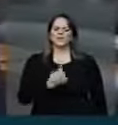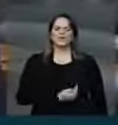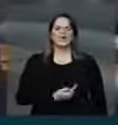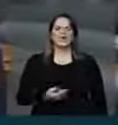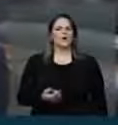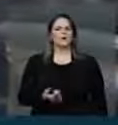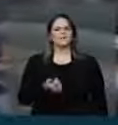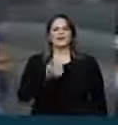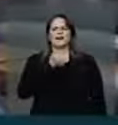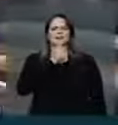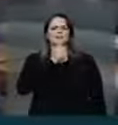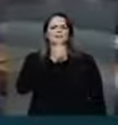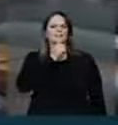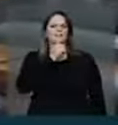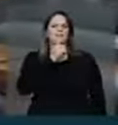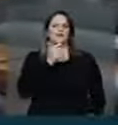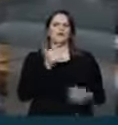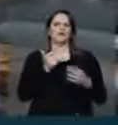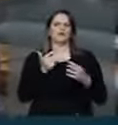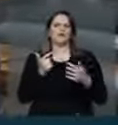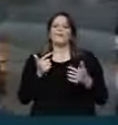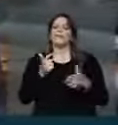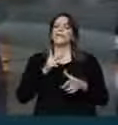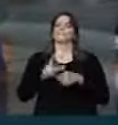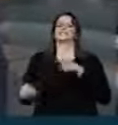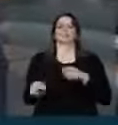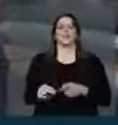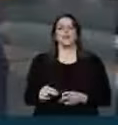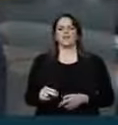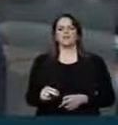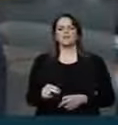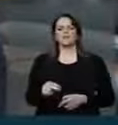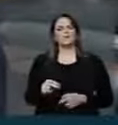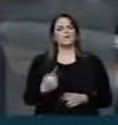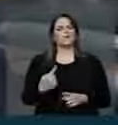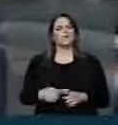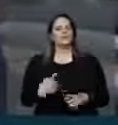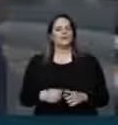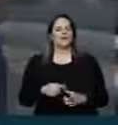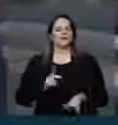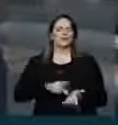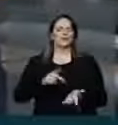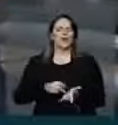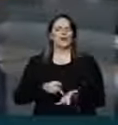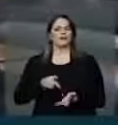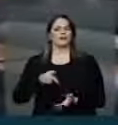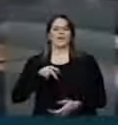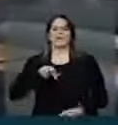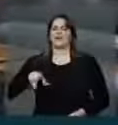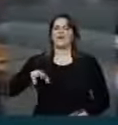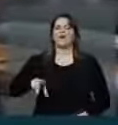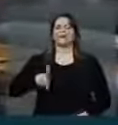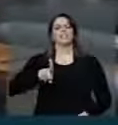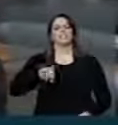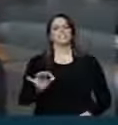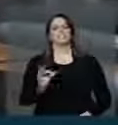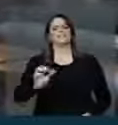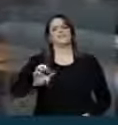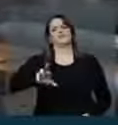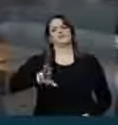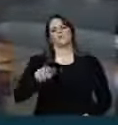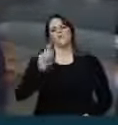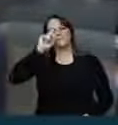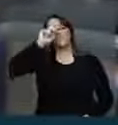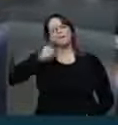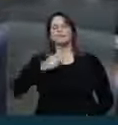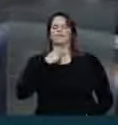jogo. Ou eles ainda não viraram esse jogo. Ainda não é uma ditadura. Já está procedendo com aquilo que é o sonho,